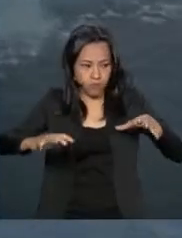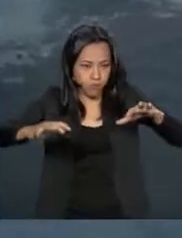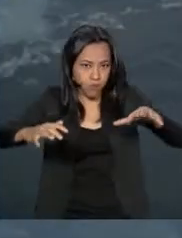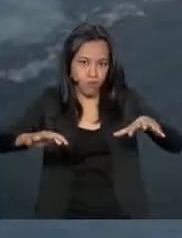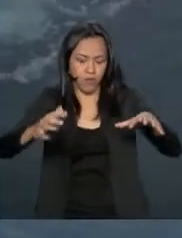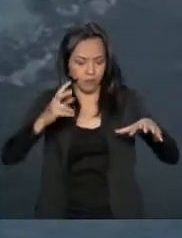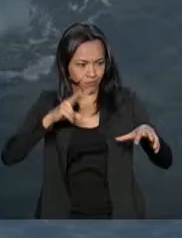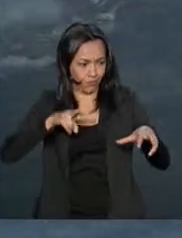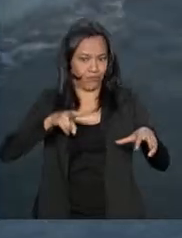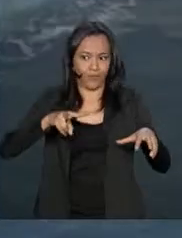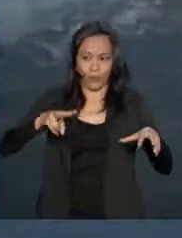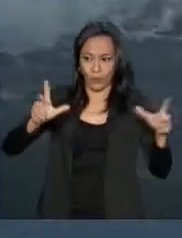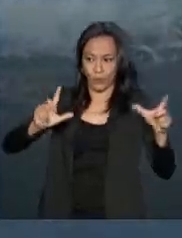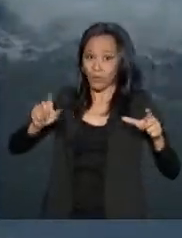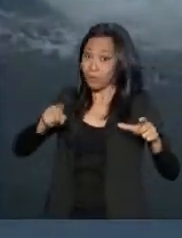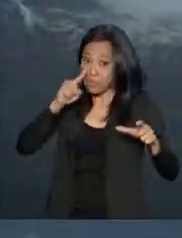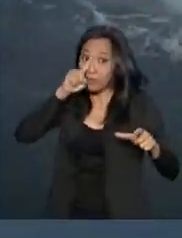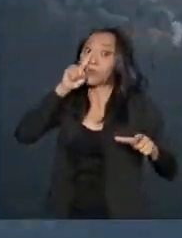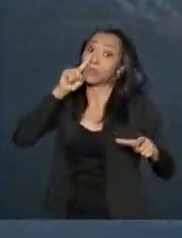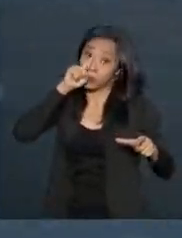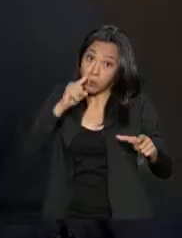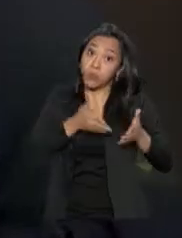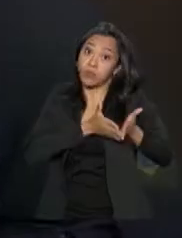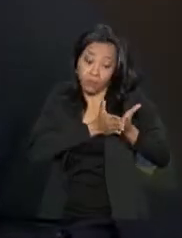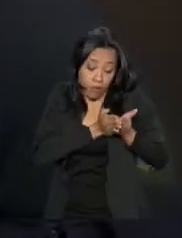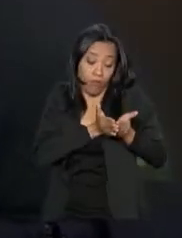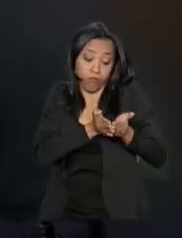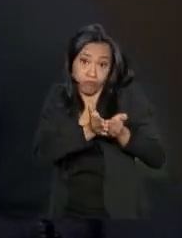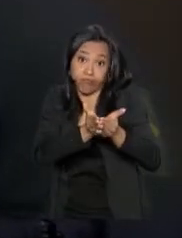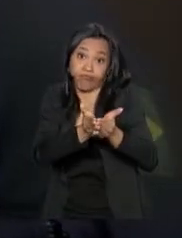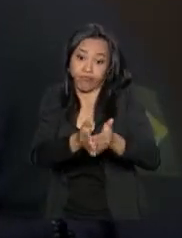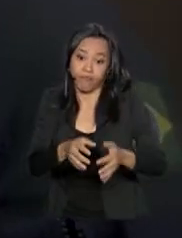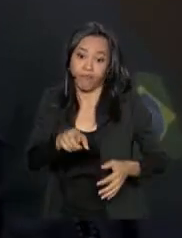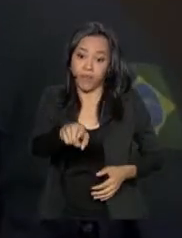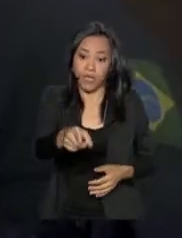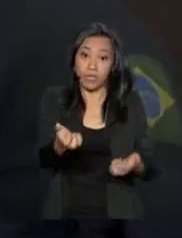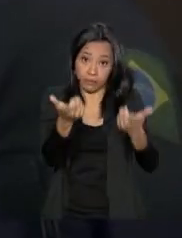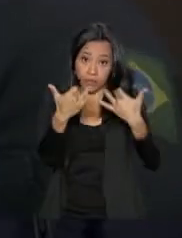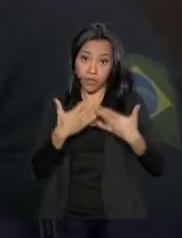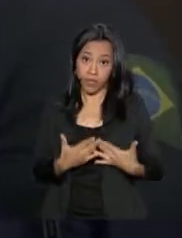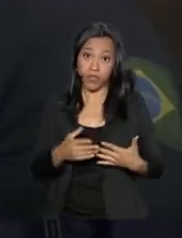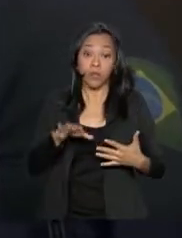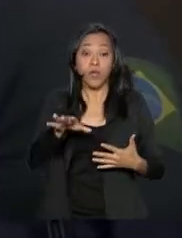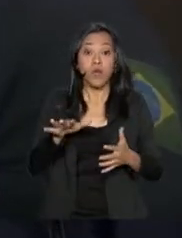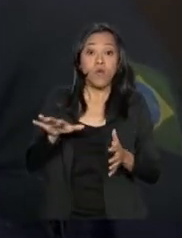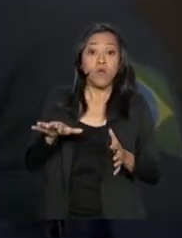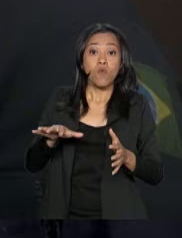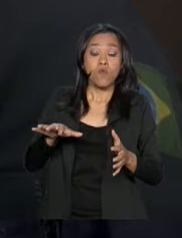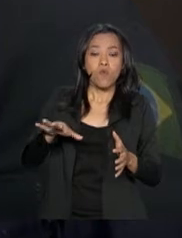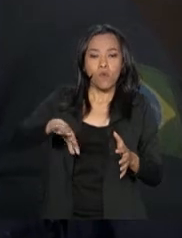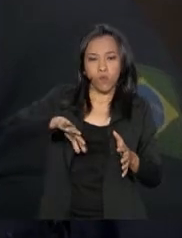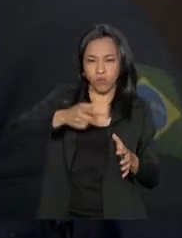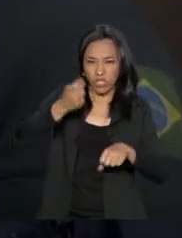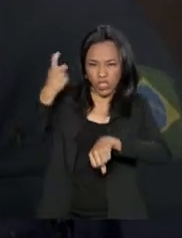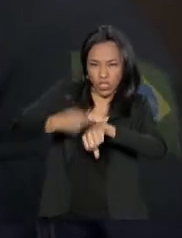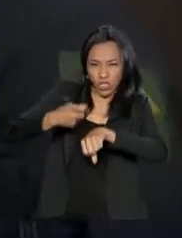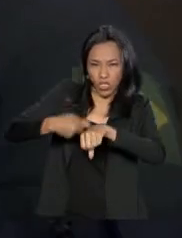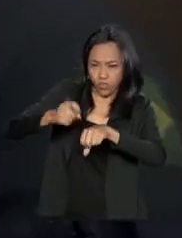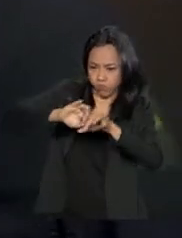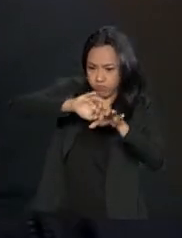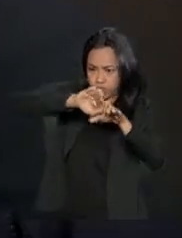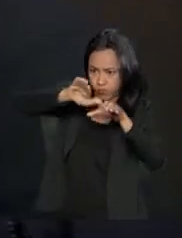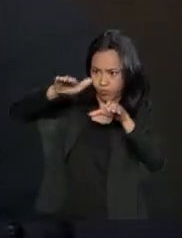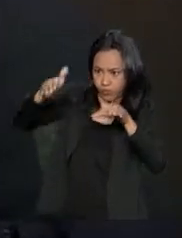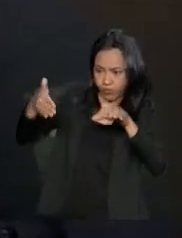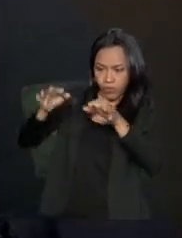também oferecem risco à navegação. O iceberg, ele apresenta para fora da água apenas